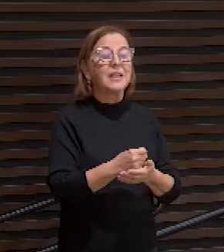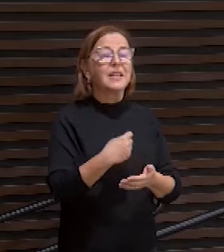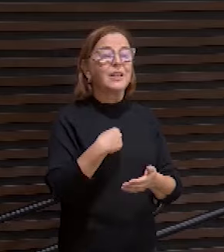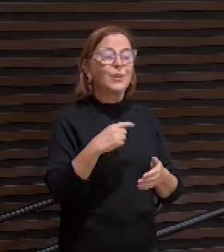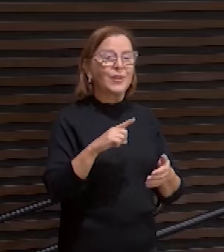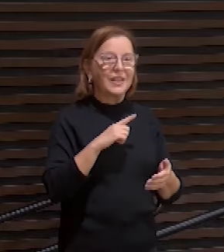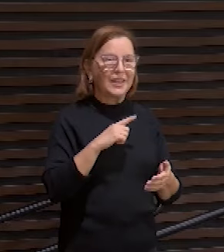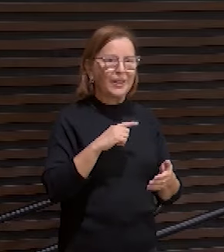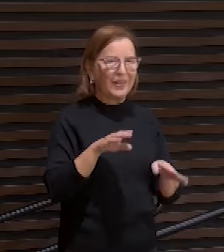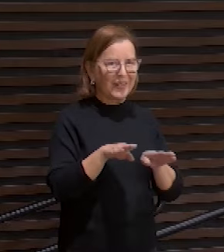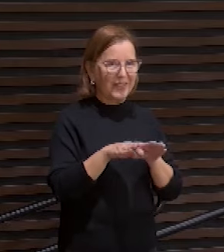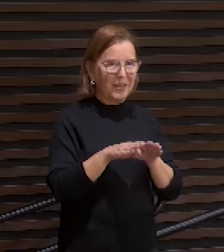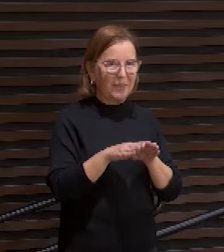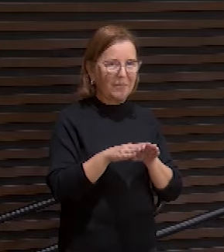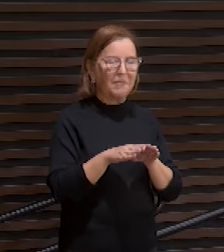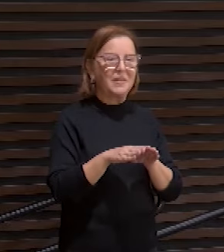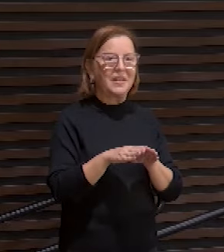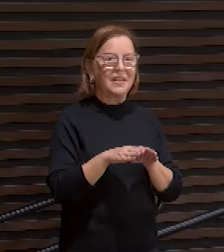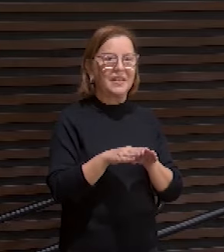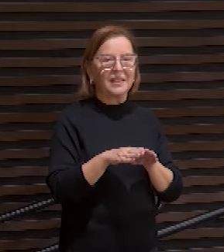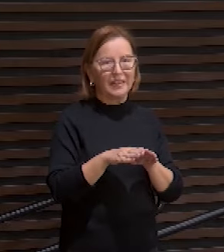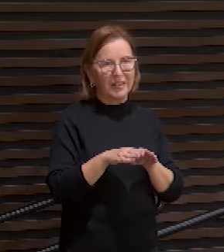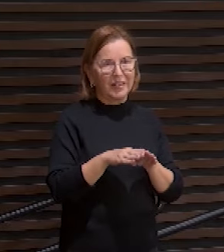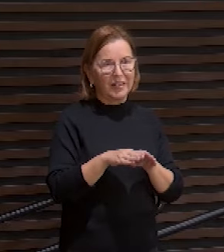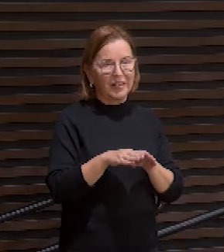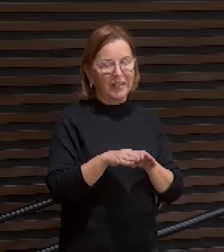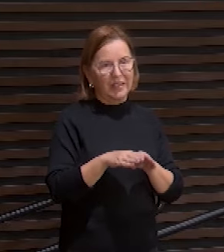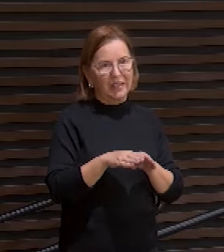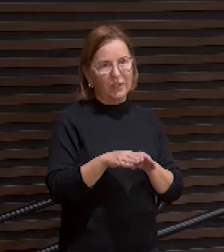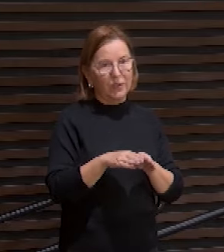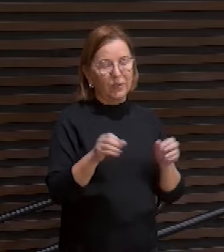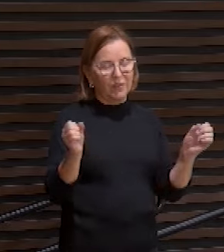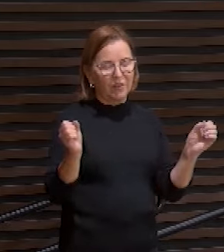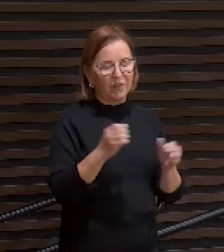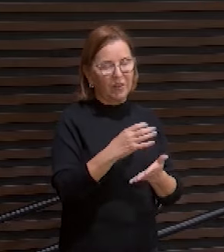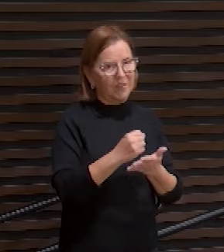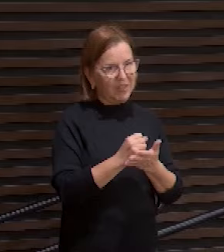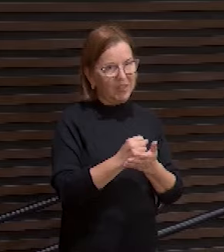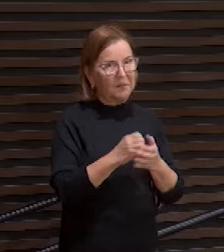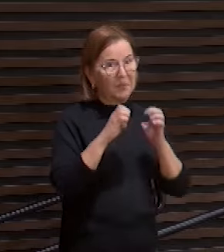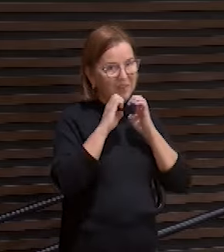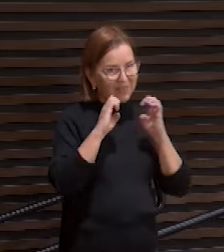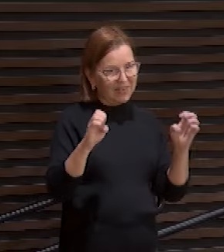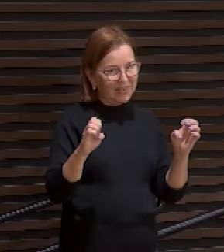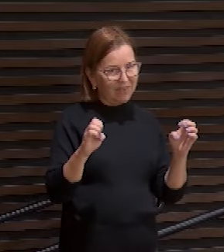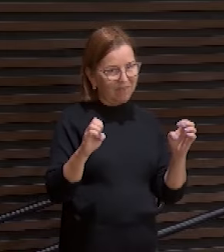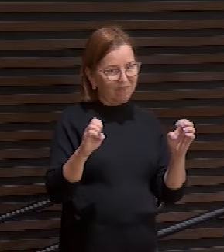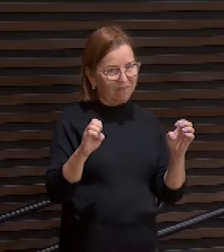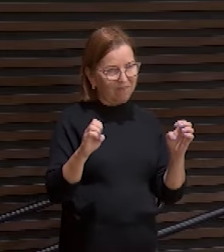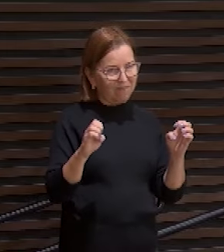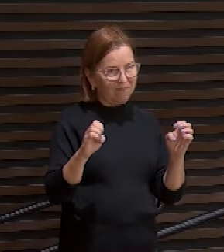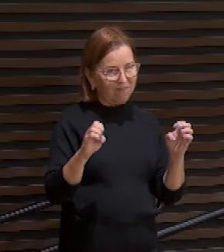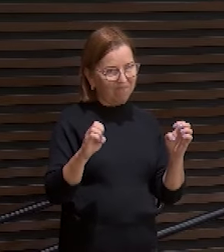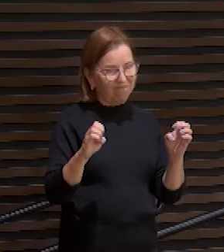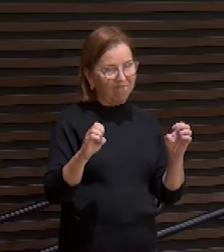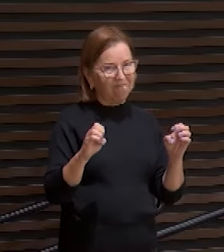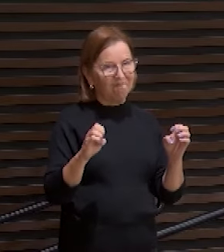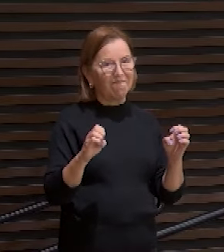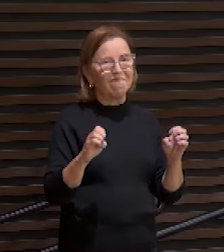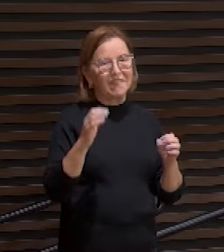epístolas, desde o dia que eu nasci. Eu tenho também o Cristo morto e ressurreto.